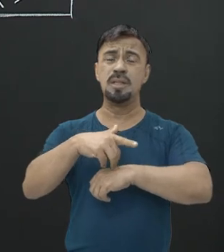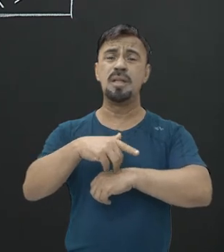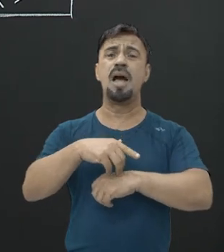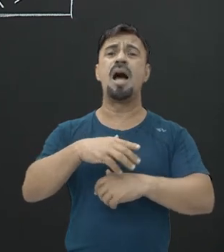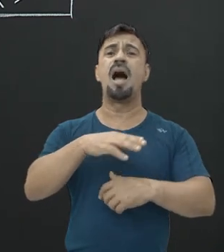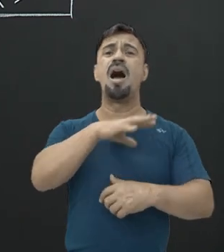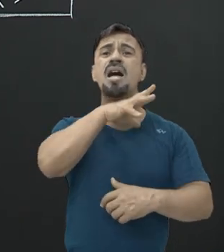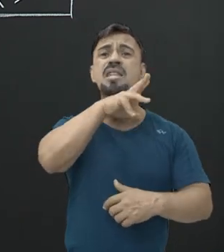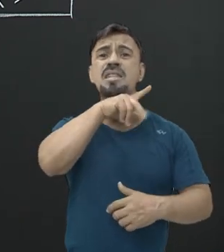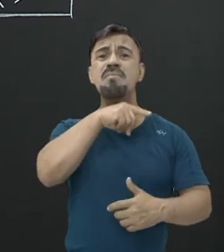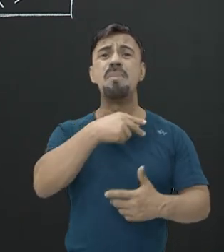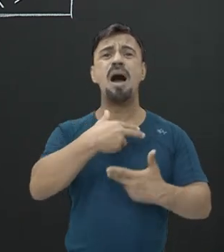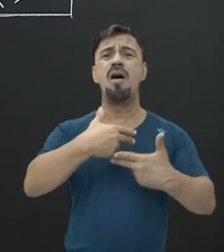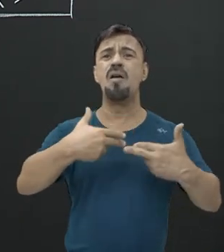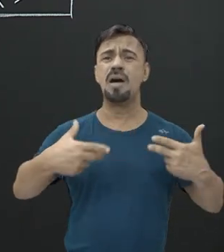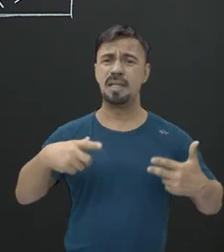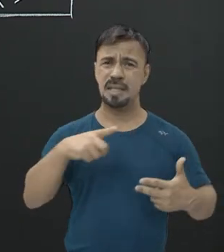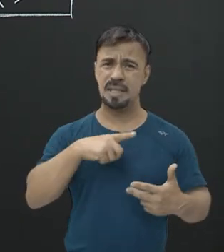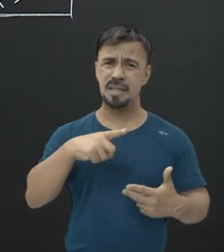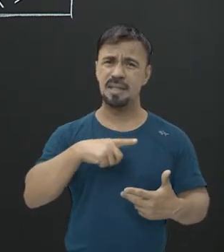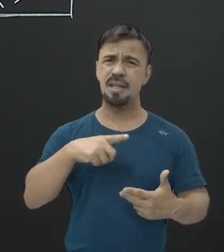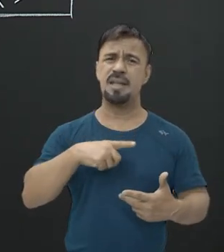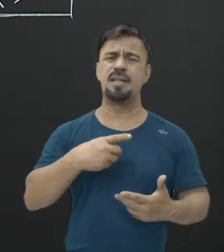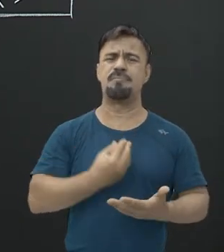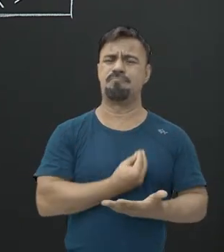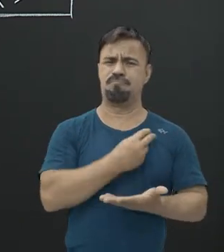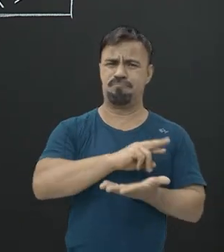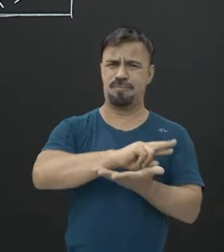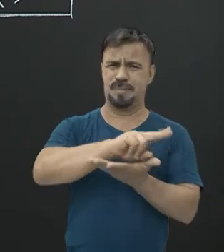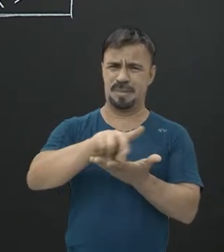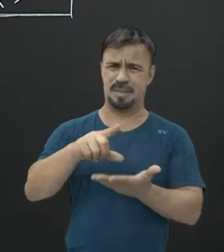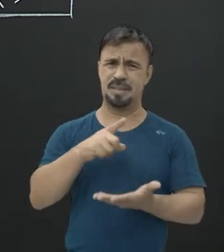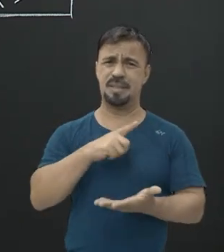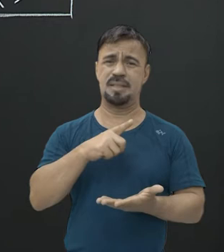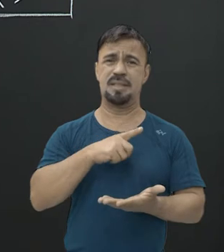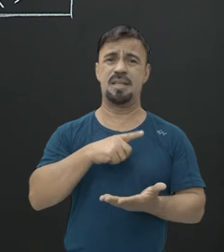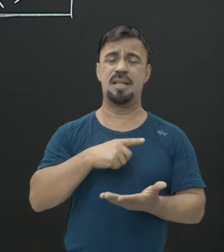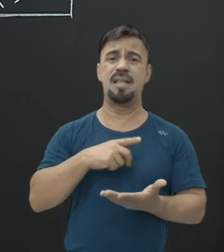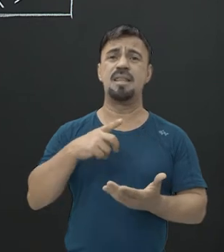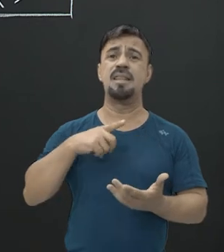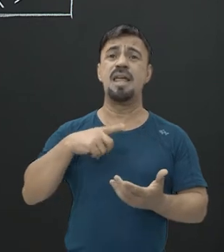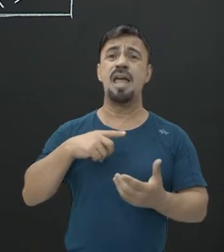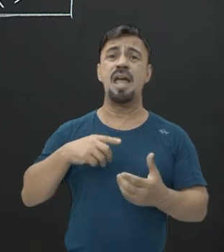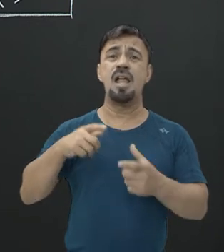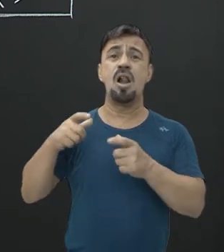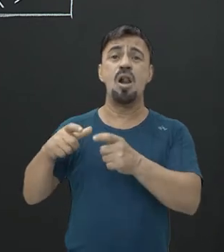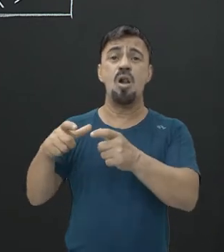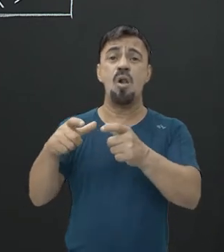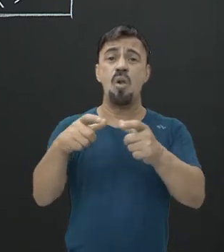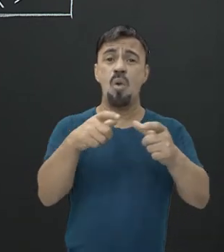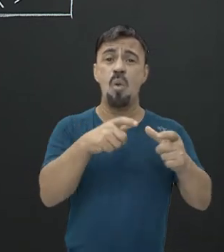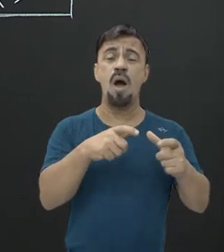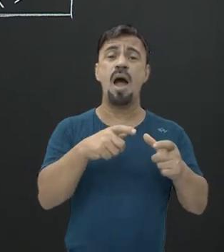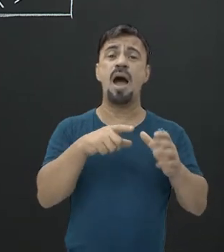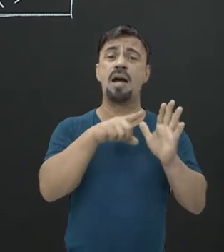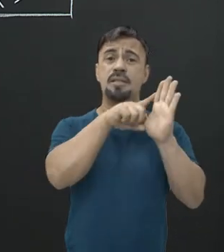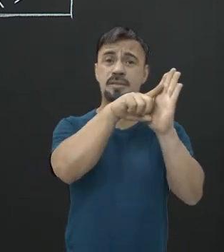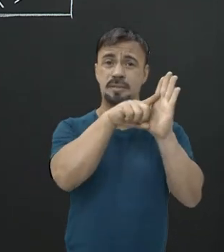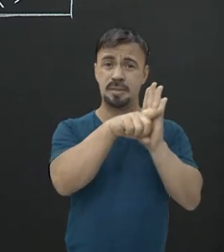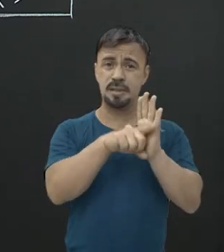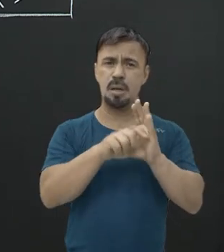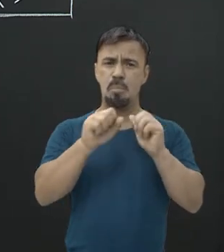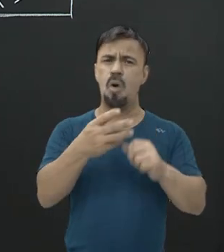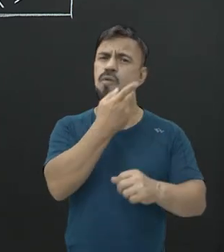Você precisa pesquisar sobre a diversidade de fósseis aqui no Brasil. Tem parques. Parques da arqueologia que você pode